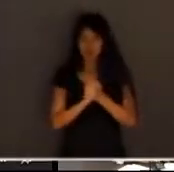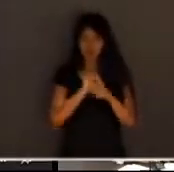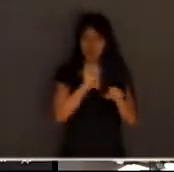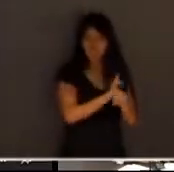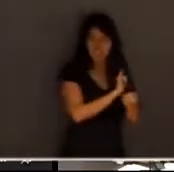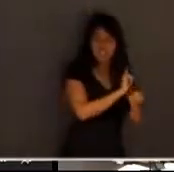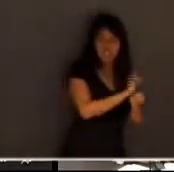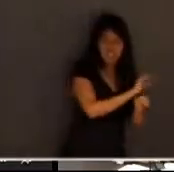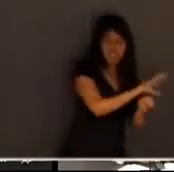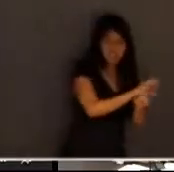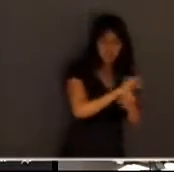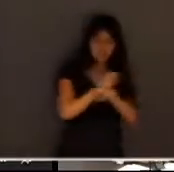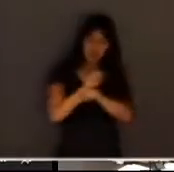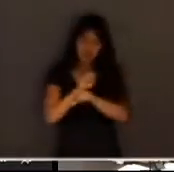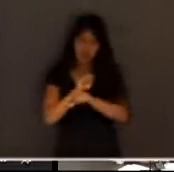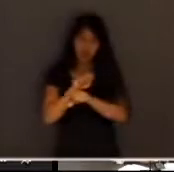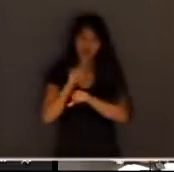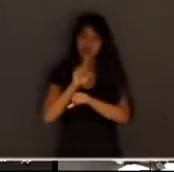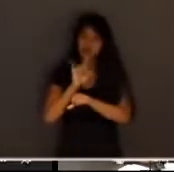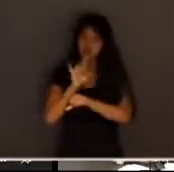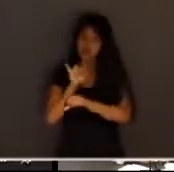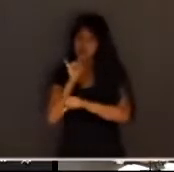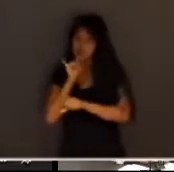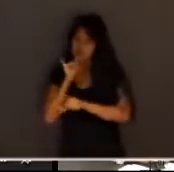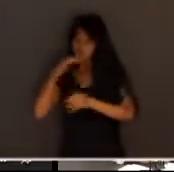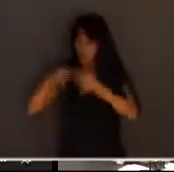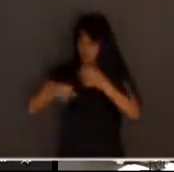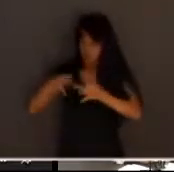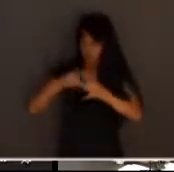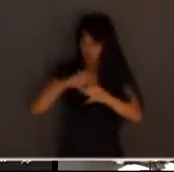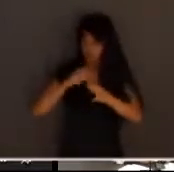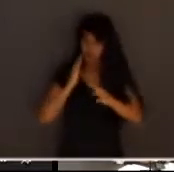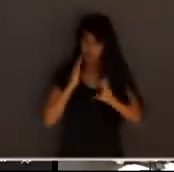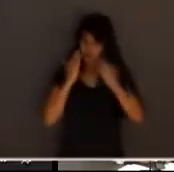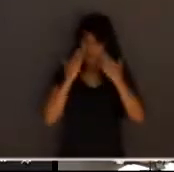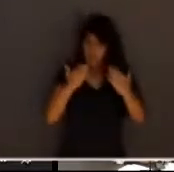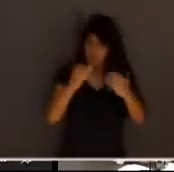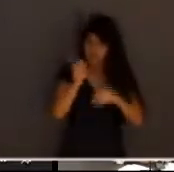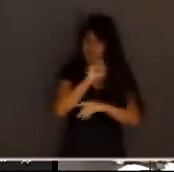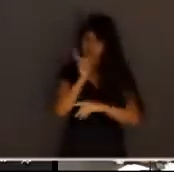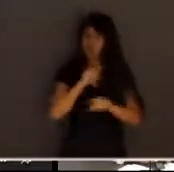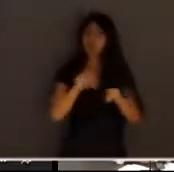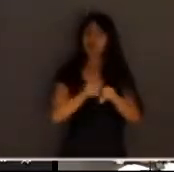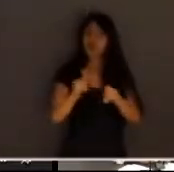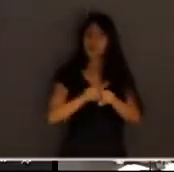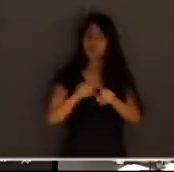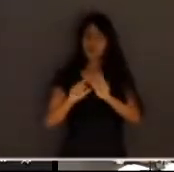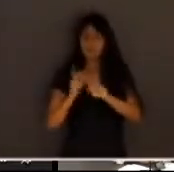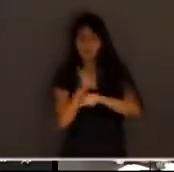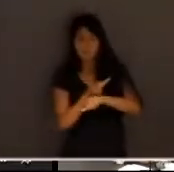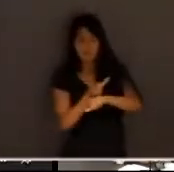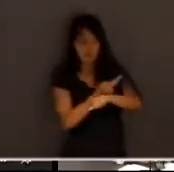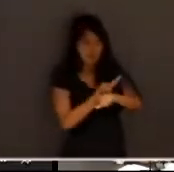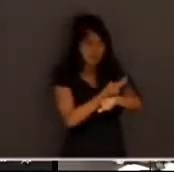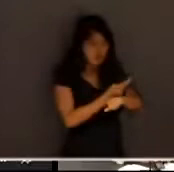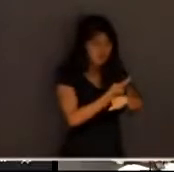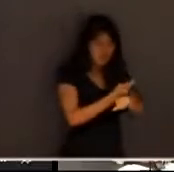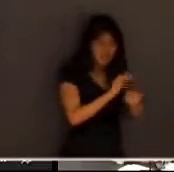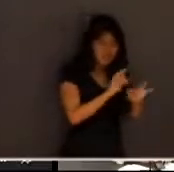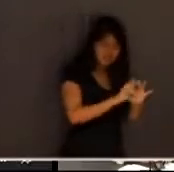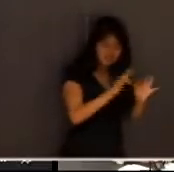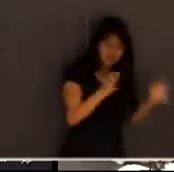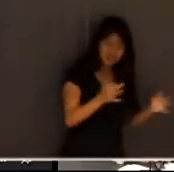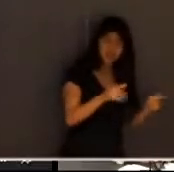litigar perante o judiciário mas mais que isso é buscar um litígio de impacto um litígio simbólico um